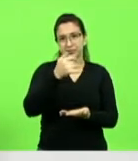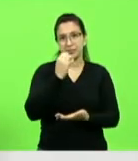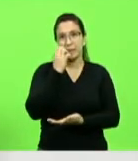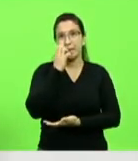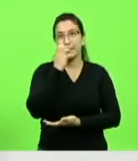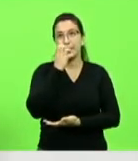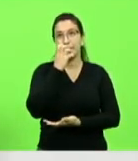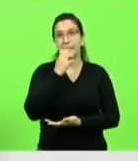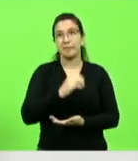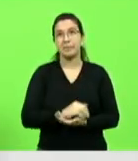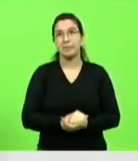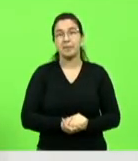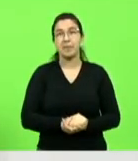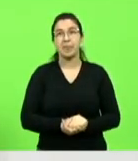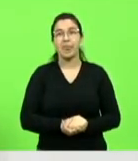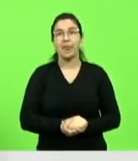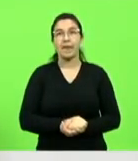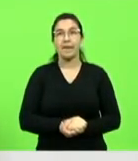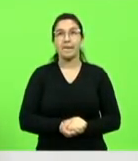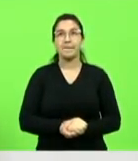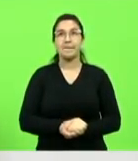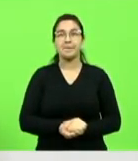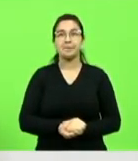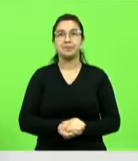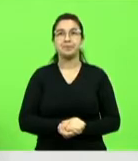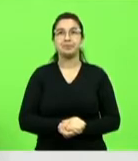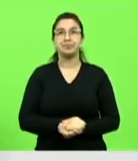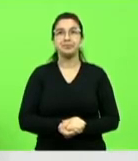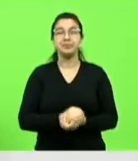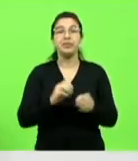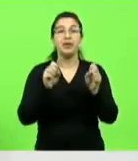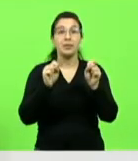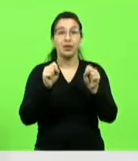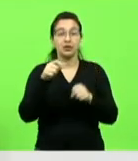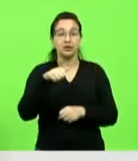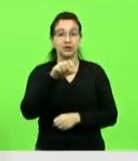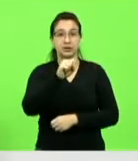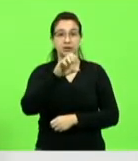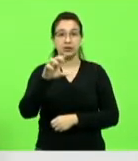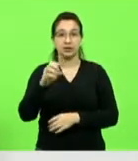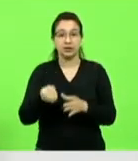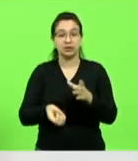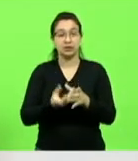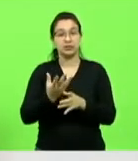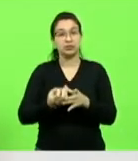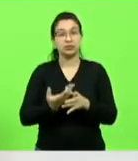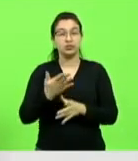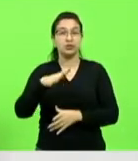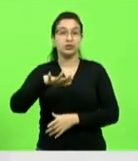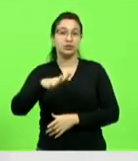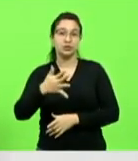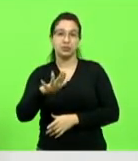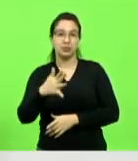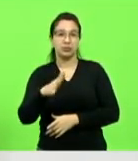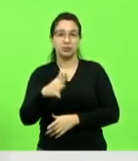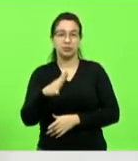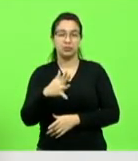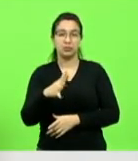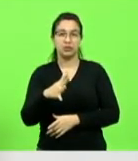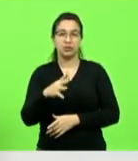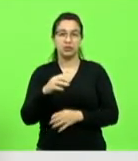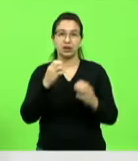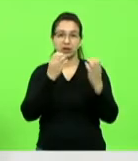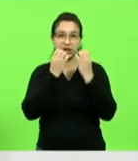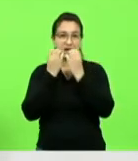Estima-se que Santa Catarina vai produzir em grãos de milho